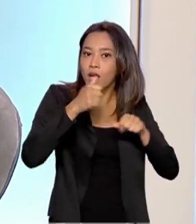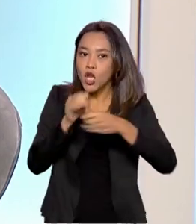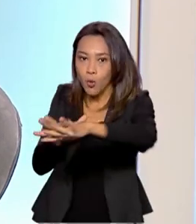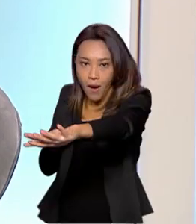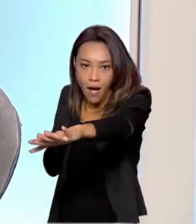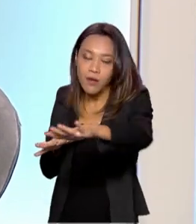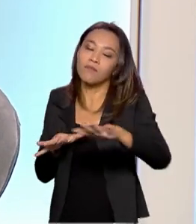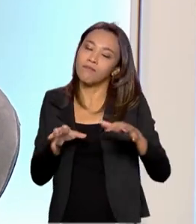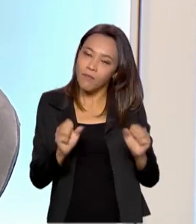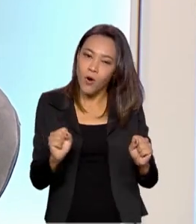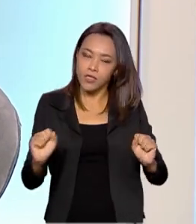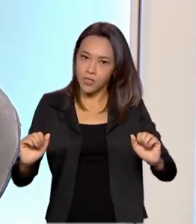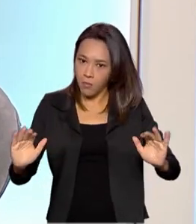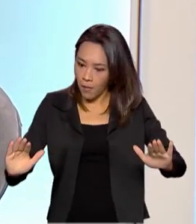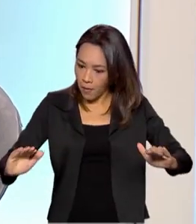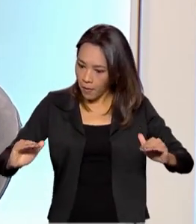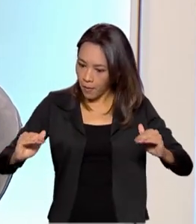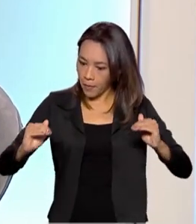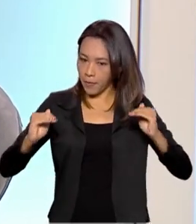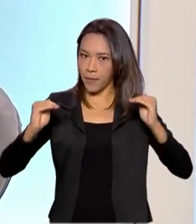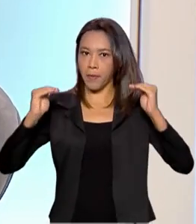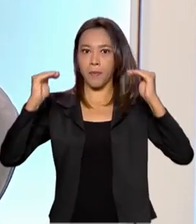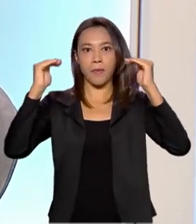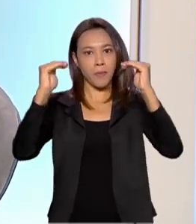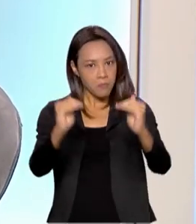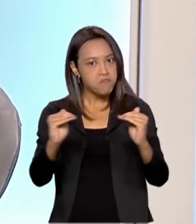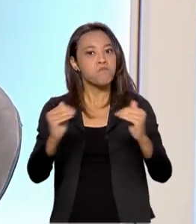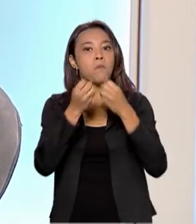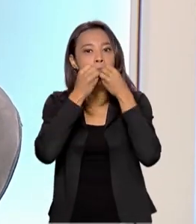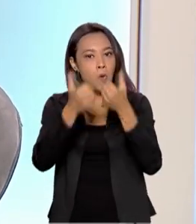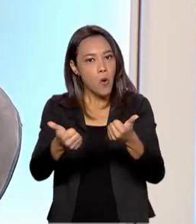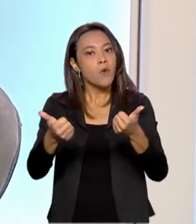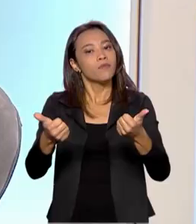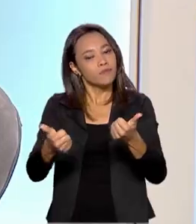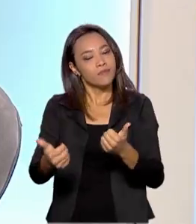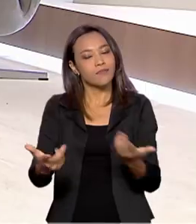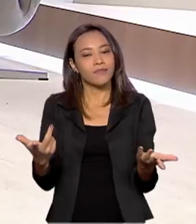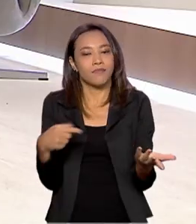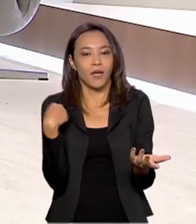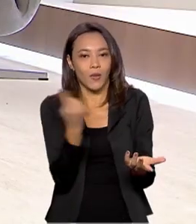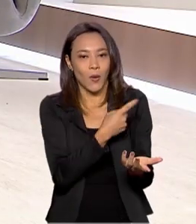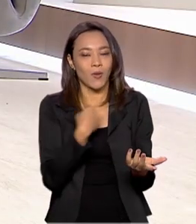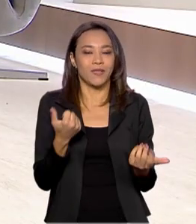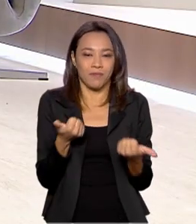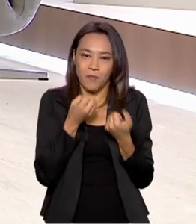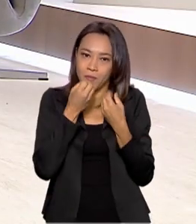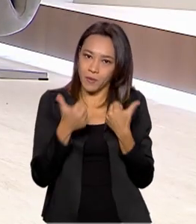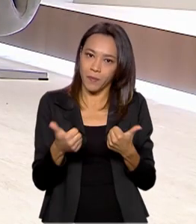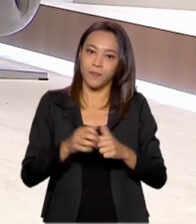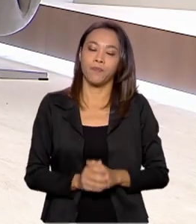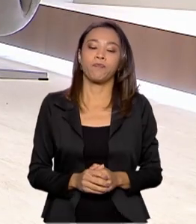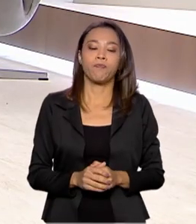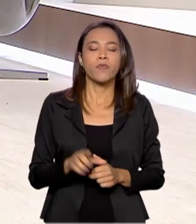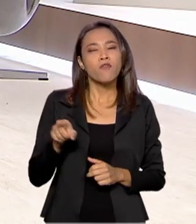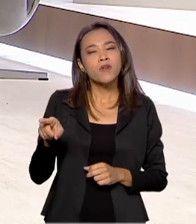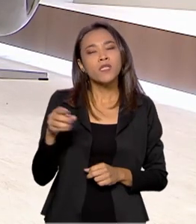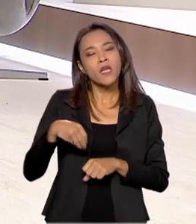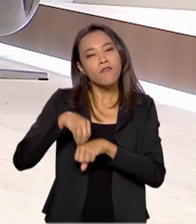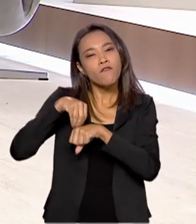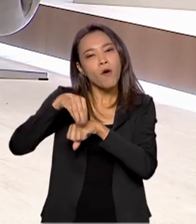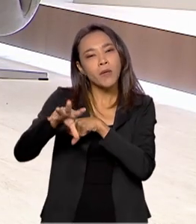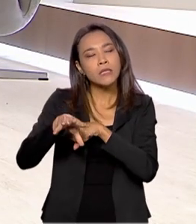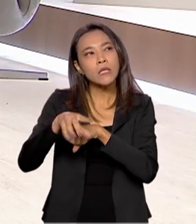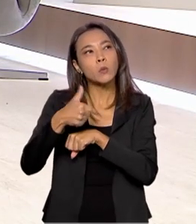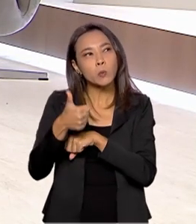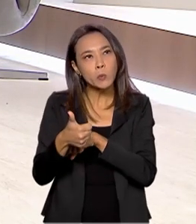sofrer um aumento considerável. Trazendo benefícios para todos nós. Essa estatística que o senhor passou, o Brasil,